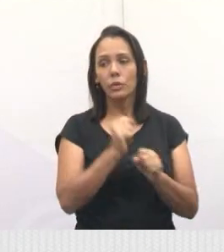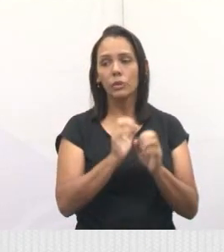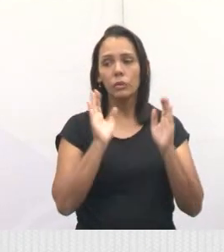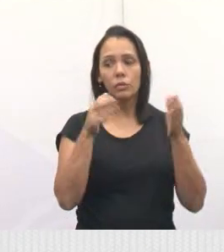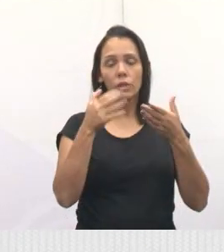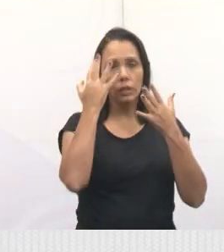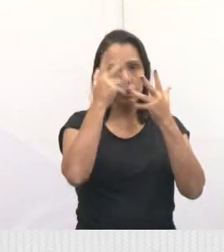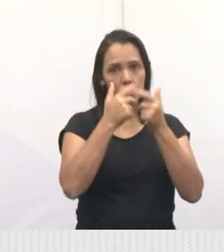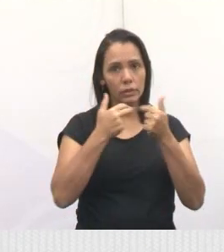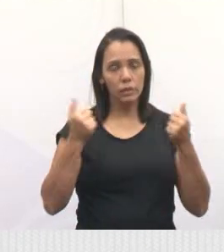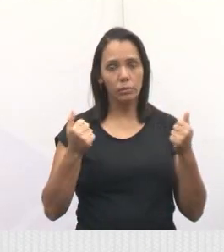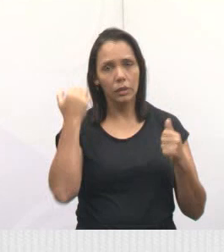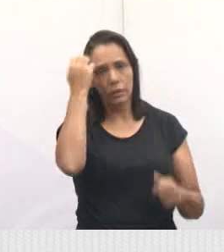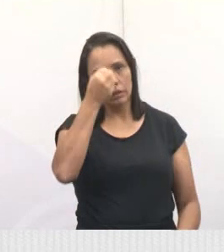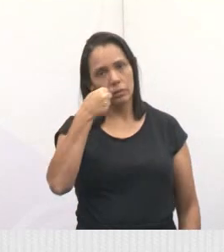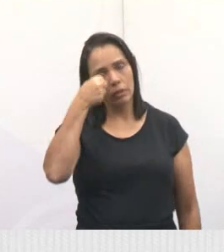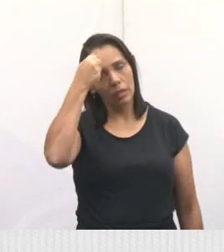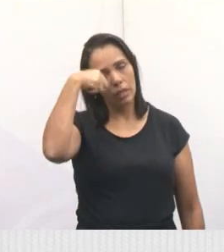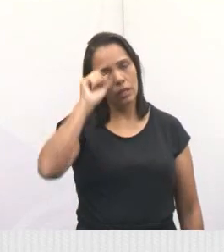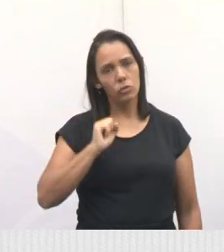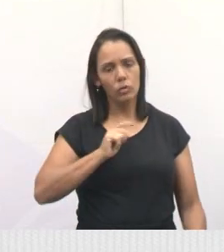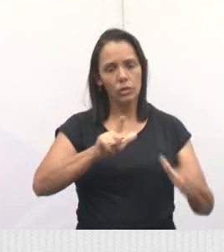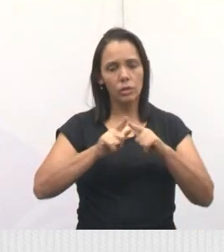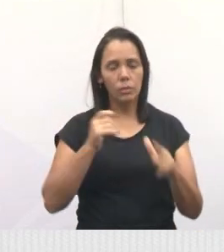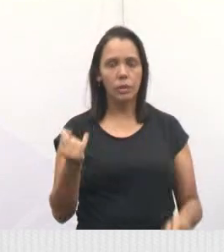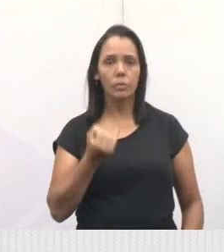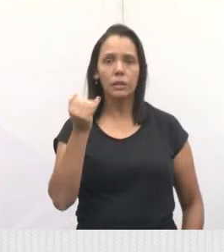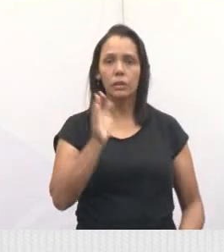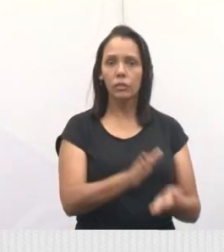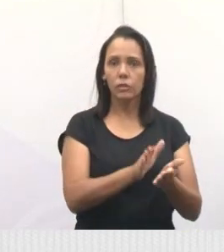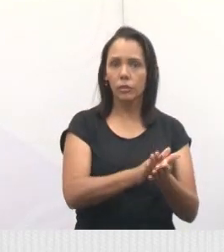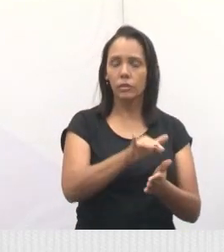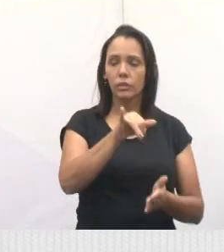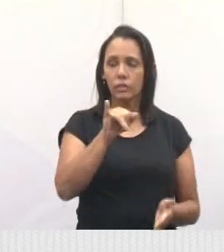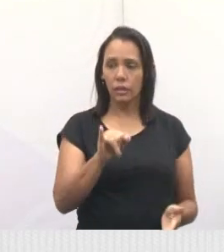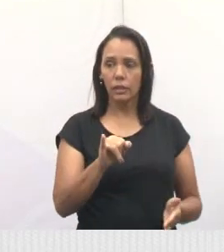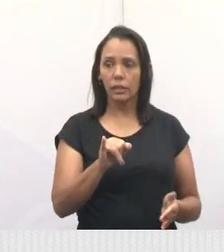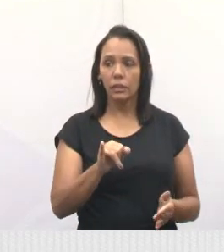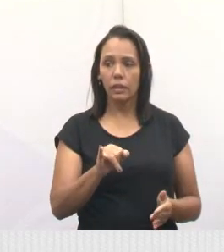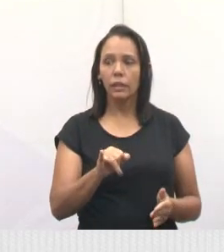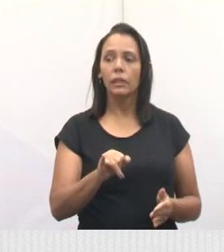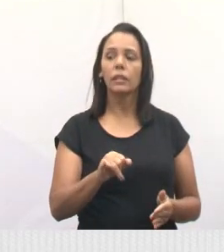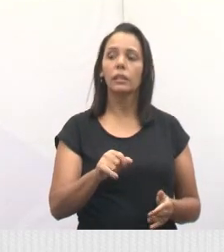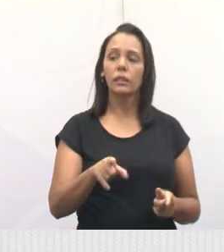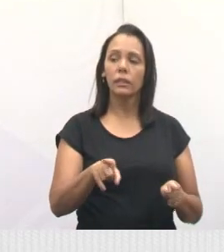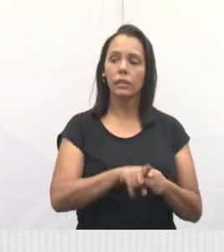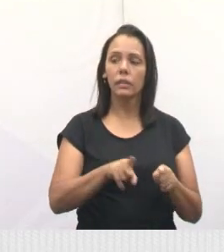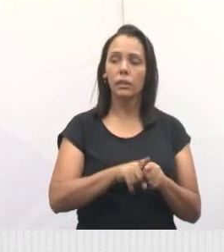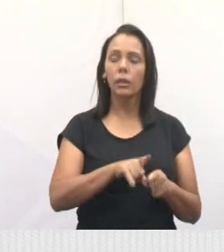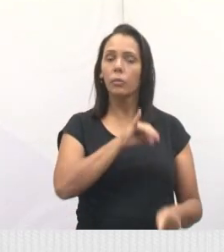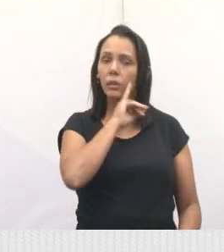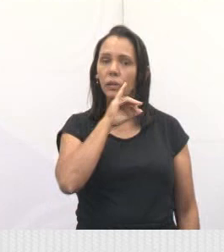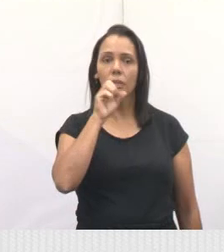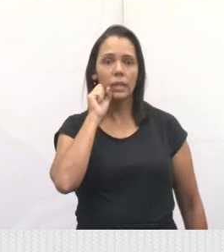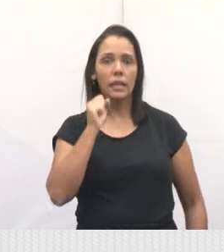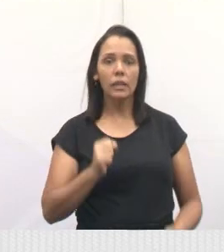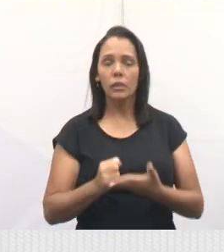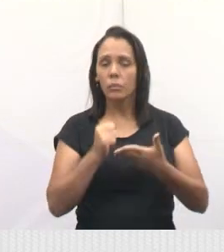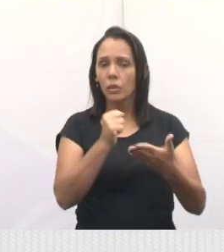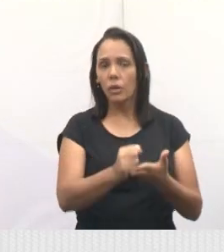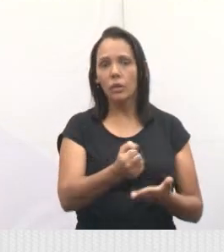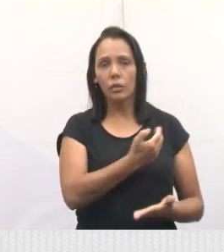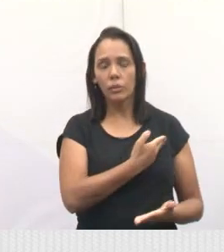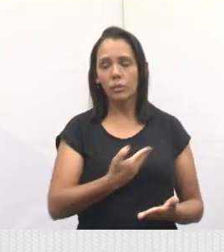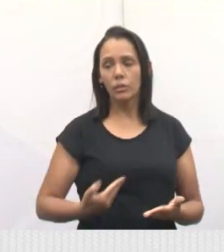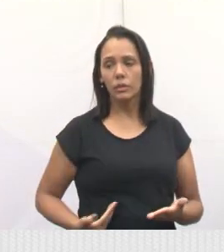a Sônia faz um trabalho muito importante na cidade de Jacareí, e conta aquela sensibilidade do prefeito Zair e do Celso, que é muito